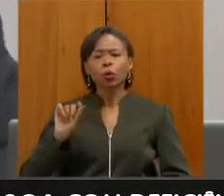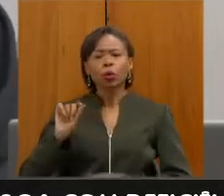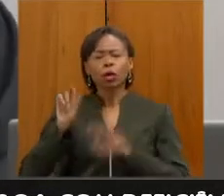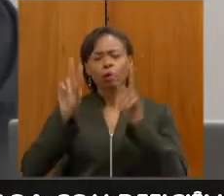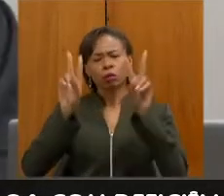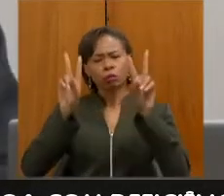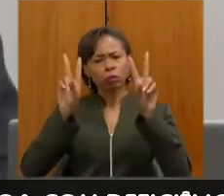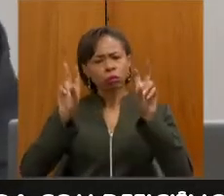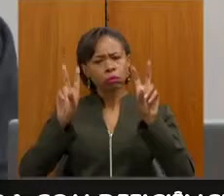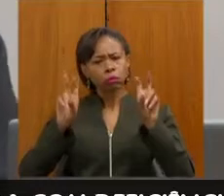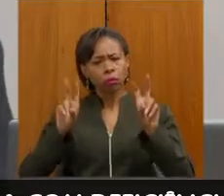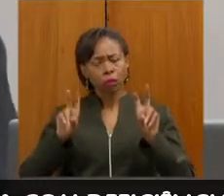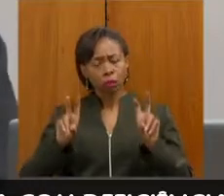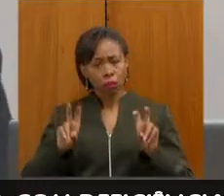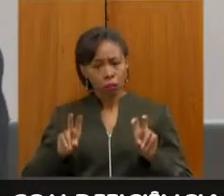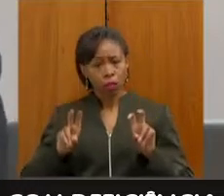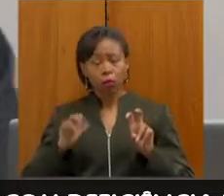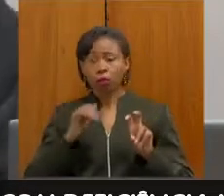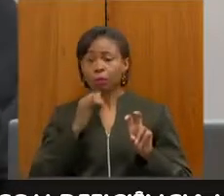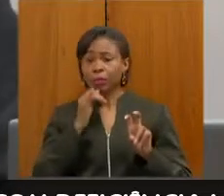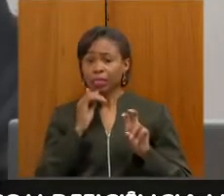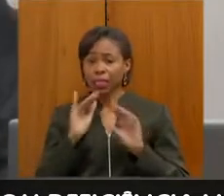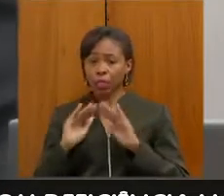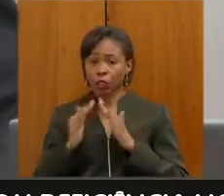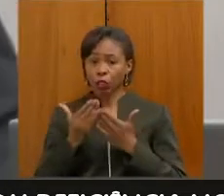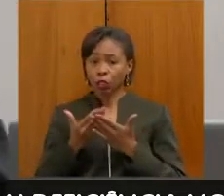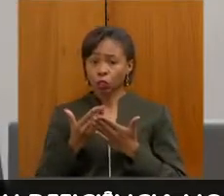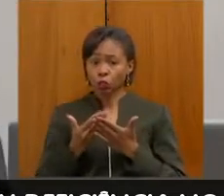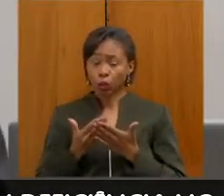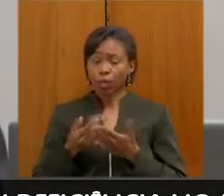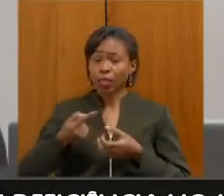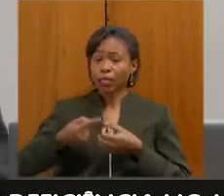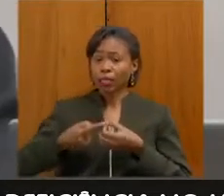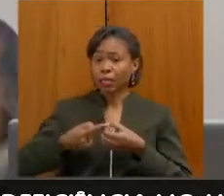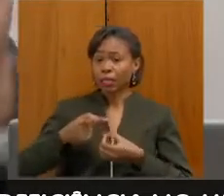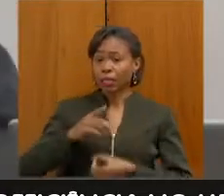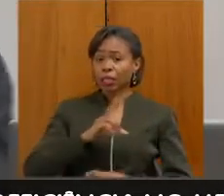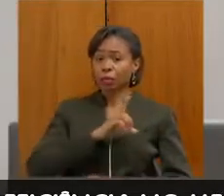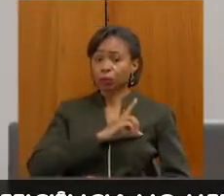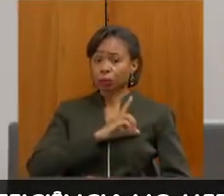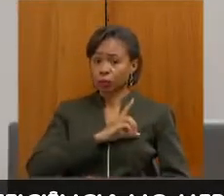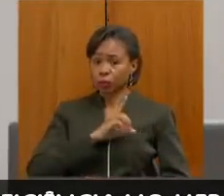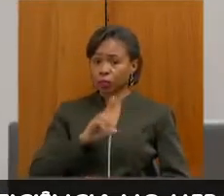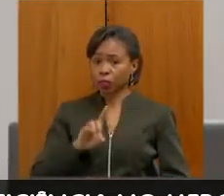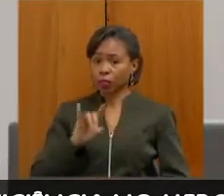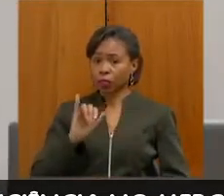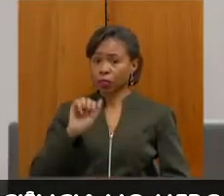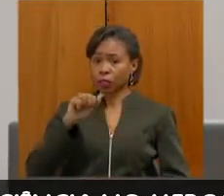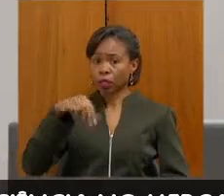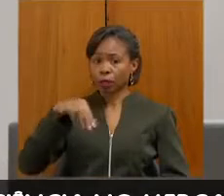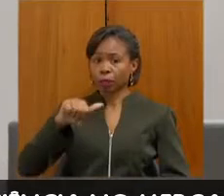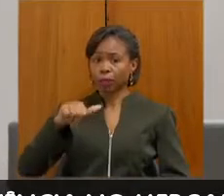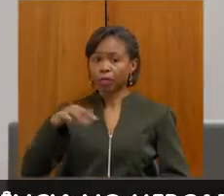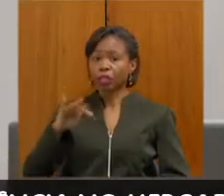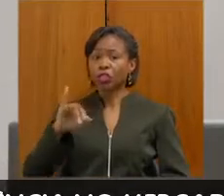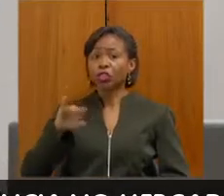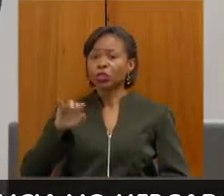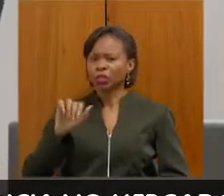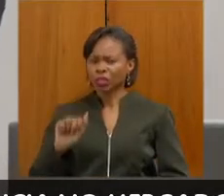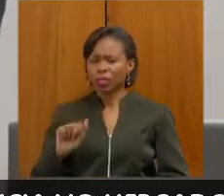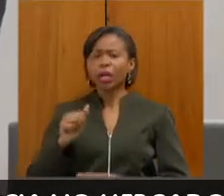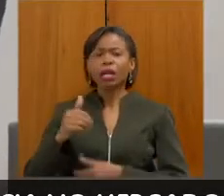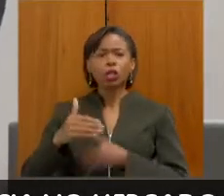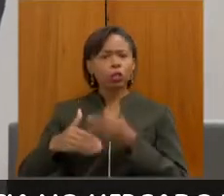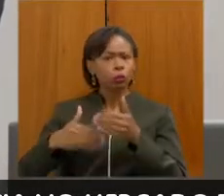dentre eles a escola de Diamantina, que apresentou o desenvolvimento que ela vem fazendo ao longo de anos, no sentido